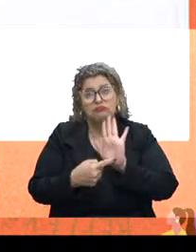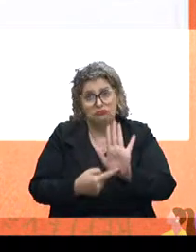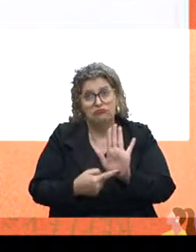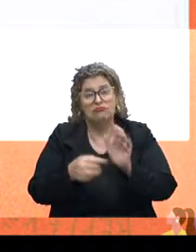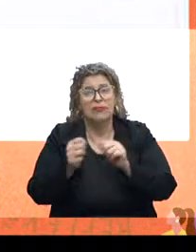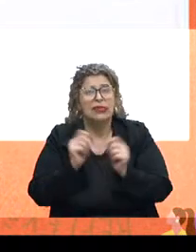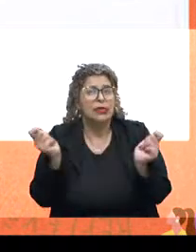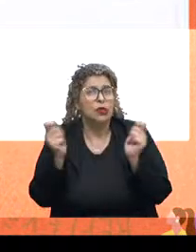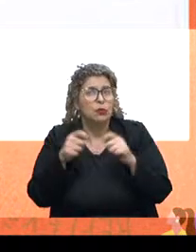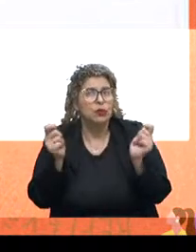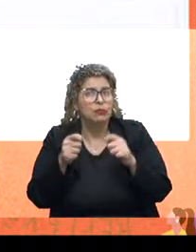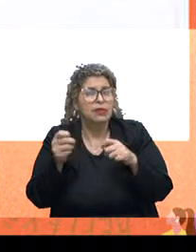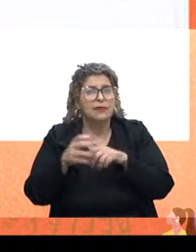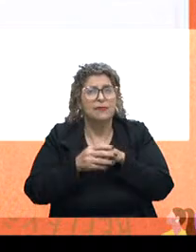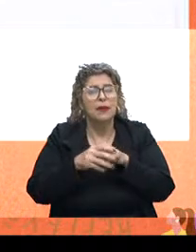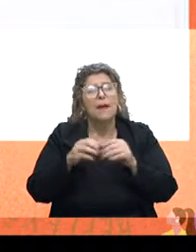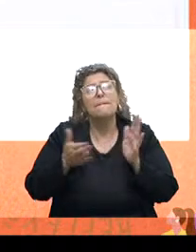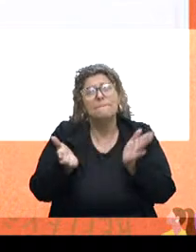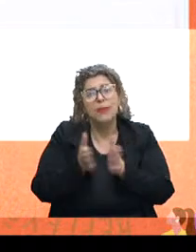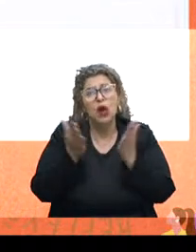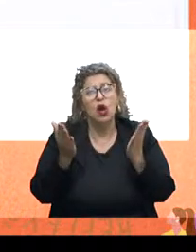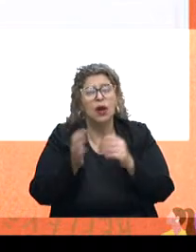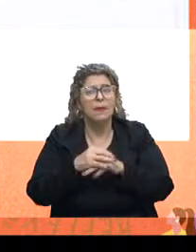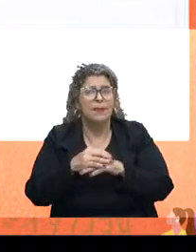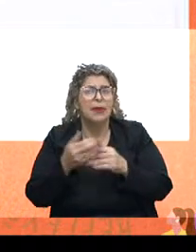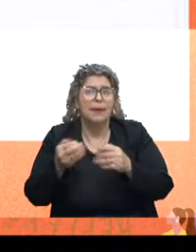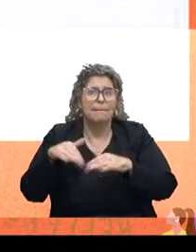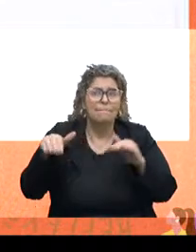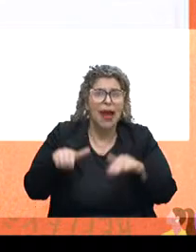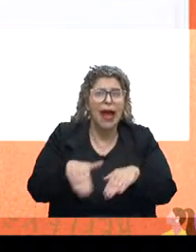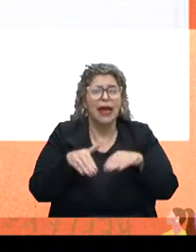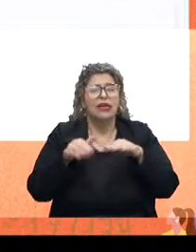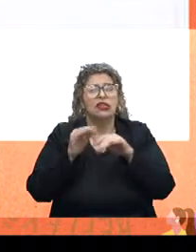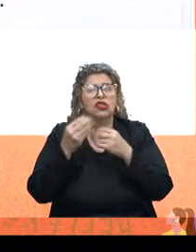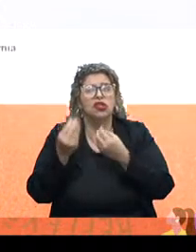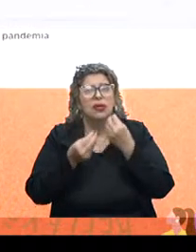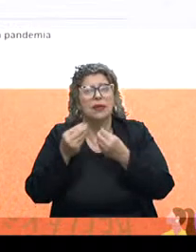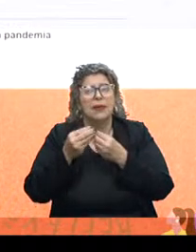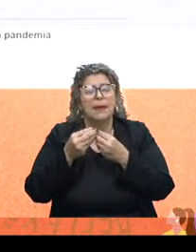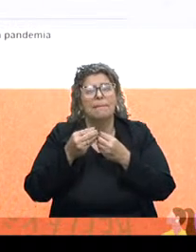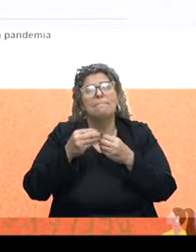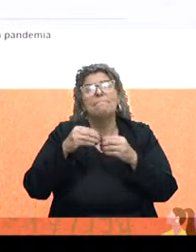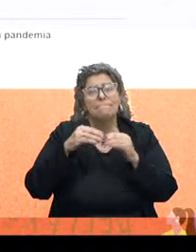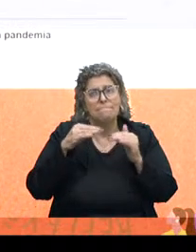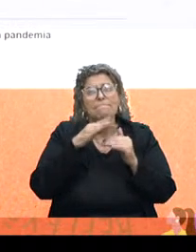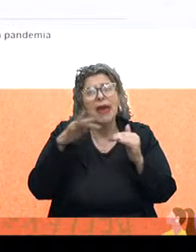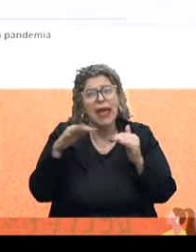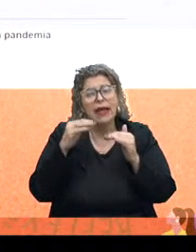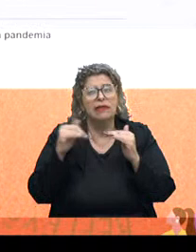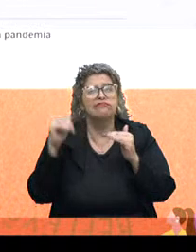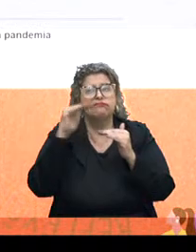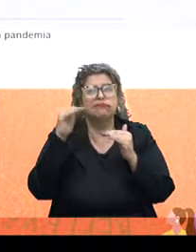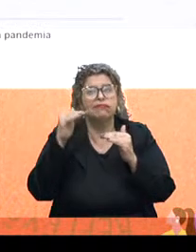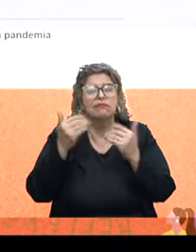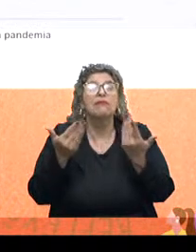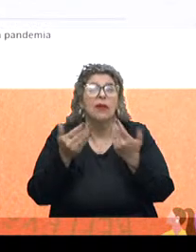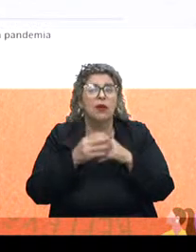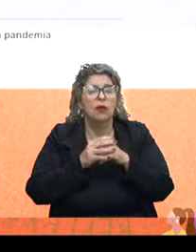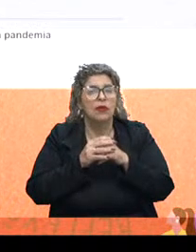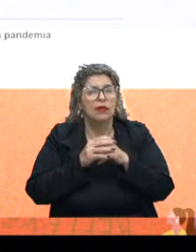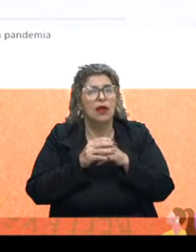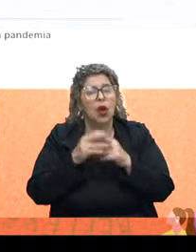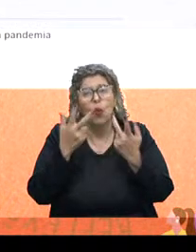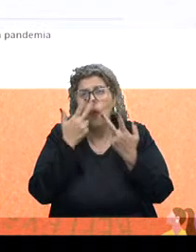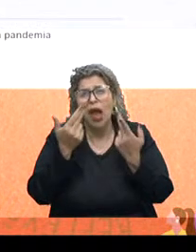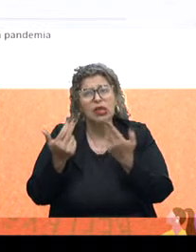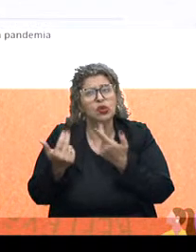eles as possibilidades. Pobre, classe baixa, classe média baixa, classe média, classe média alta e classe alta. A maior